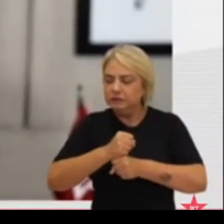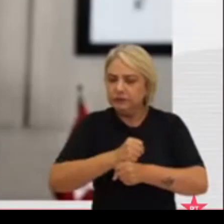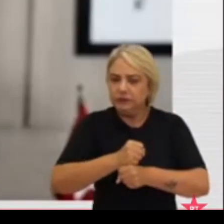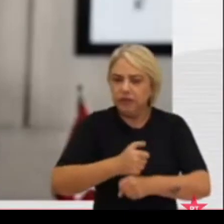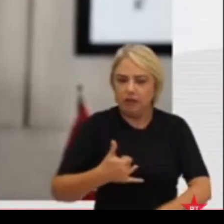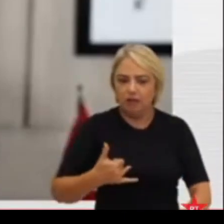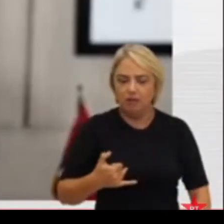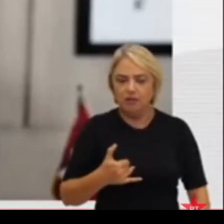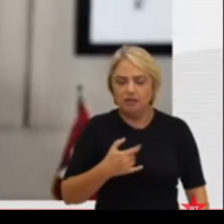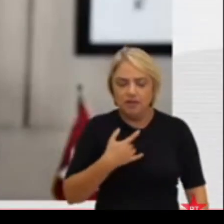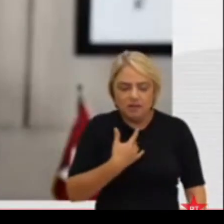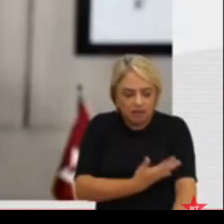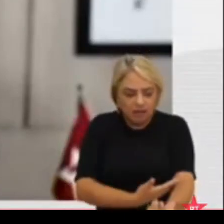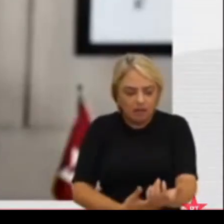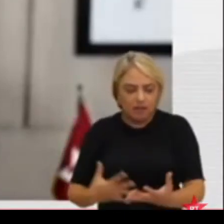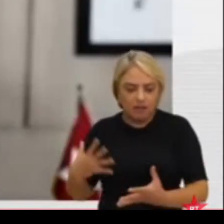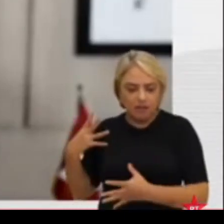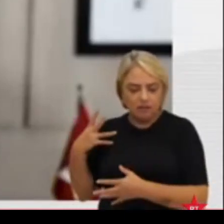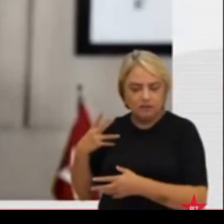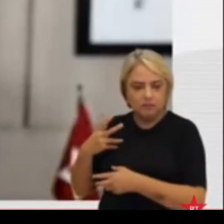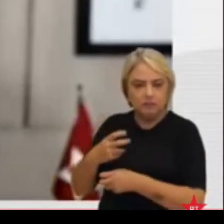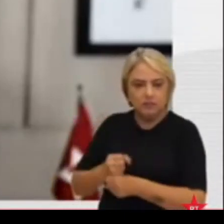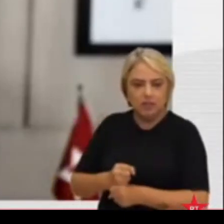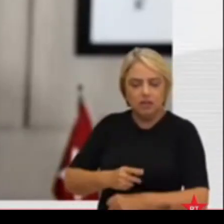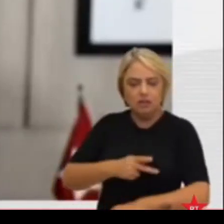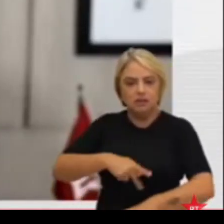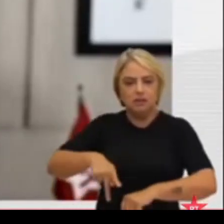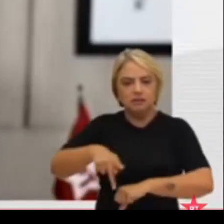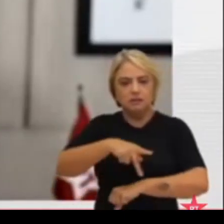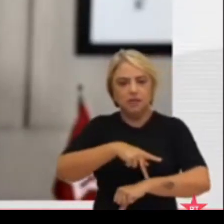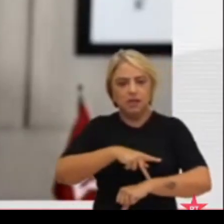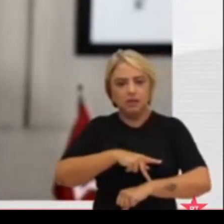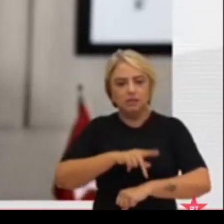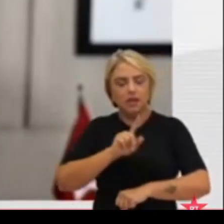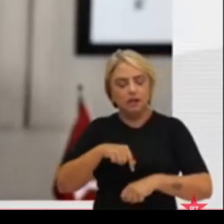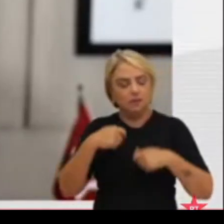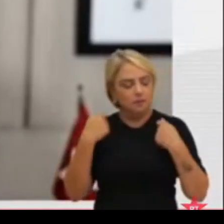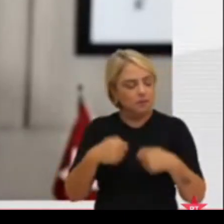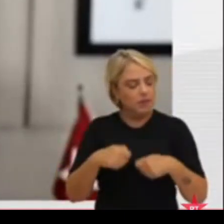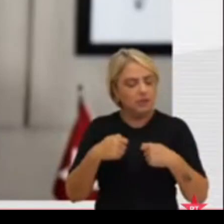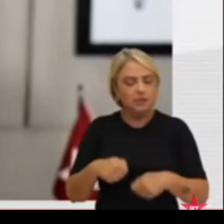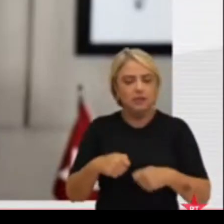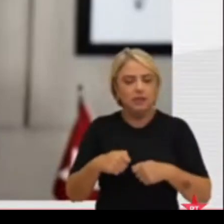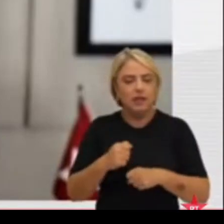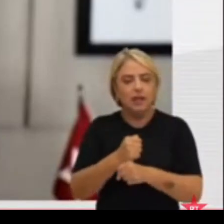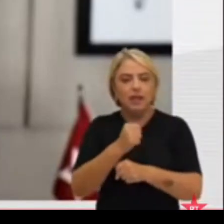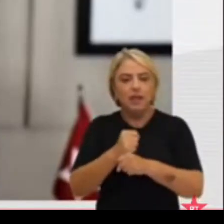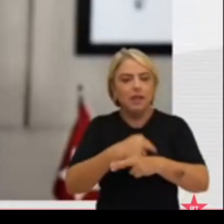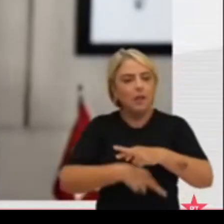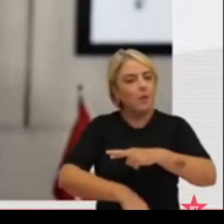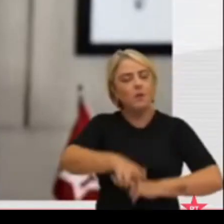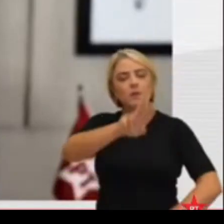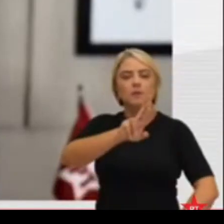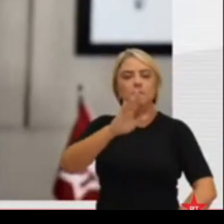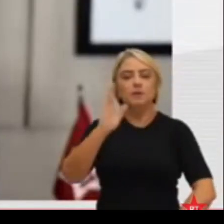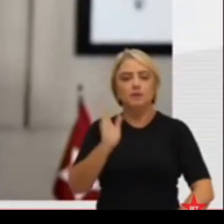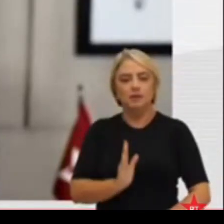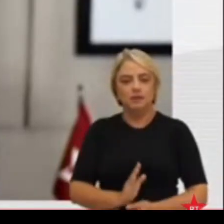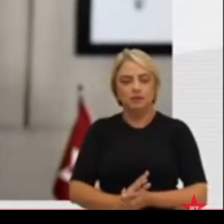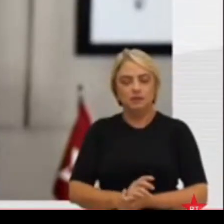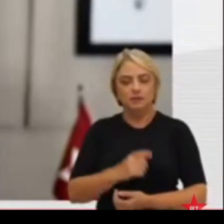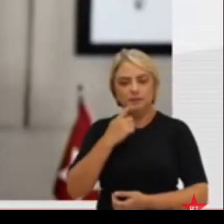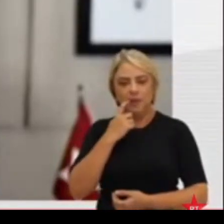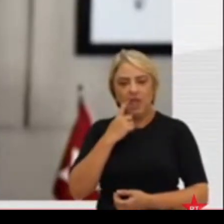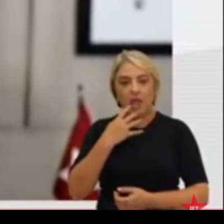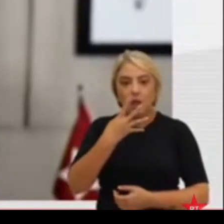e de sangue acumularam sobre este país. Era preciso reconstruir o Brasil. Quatro